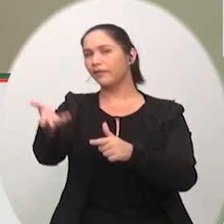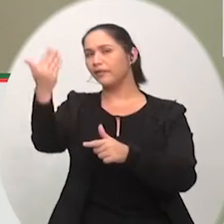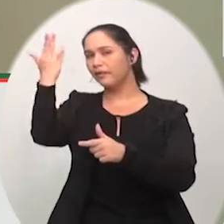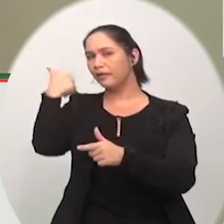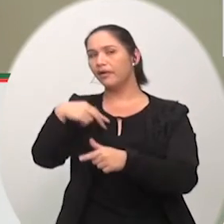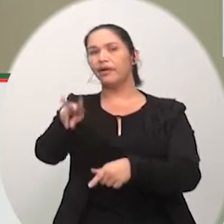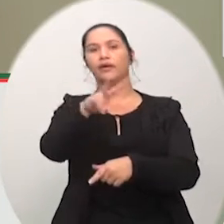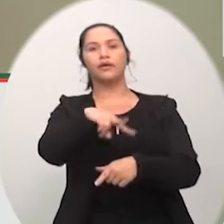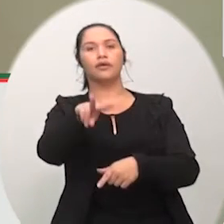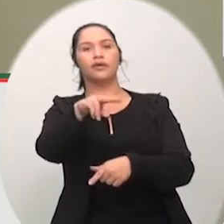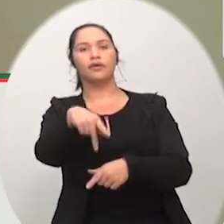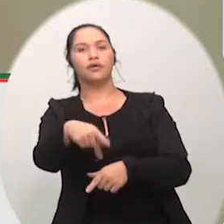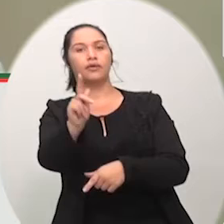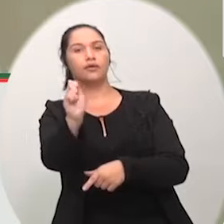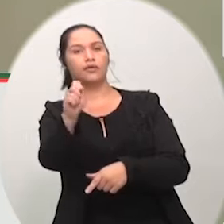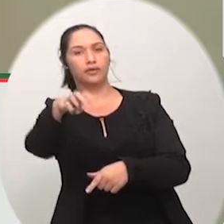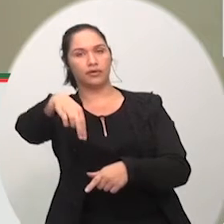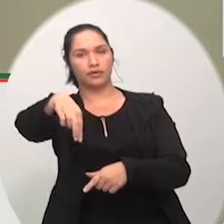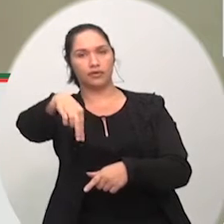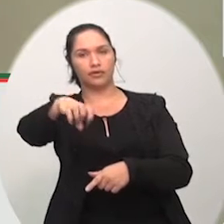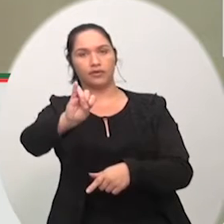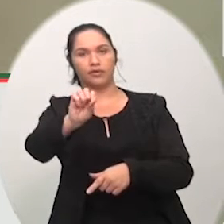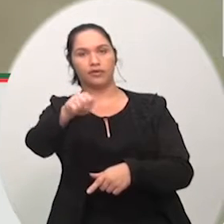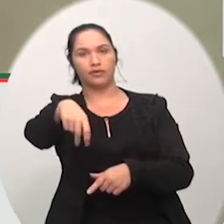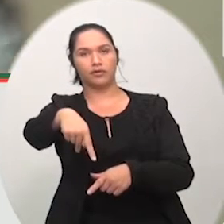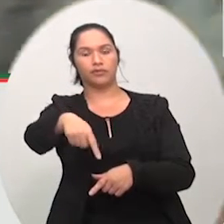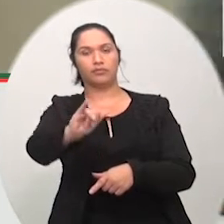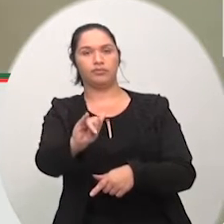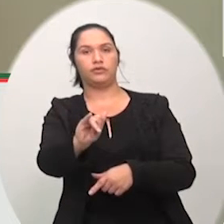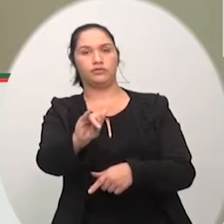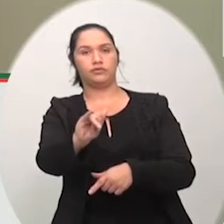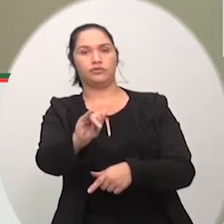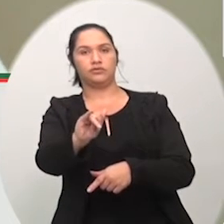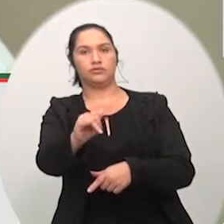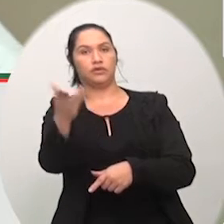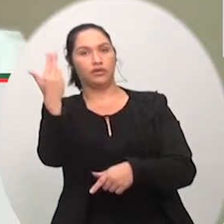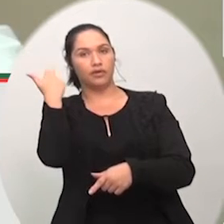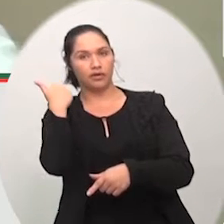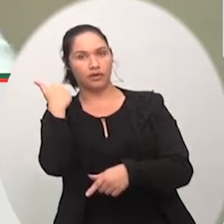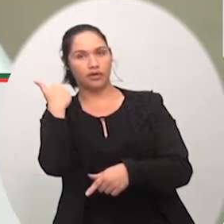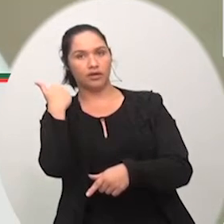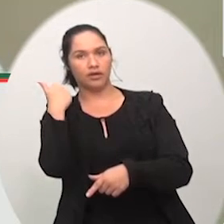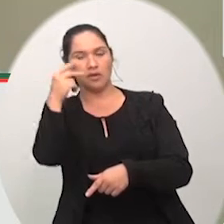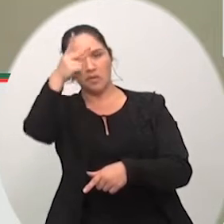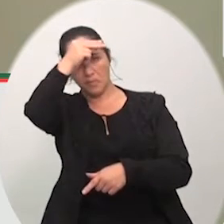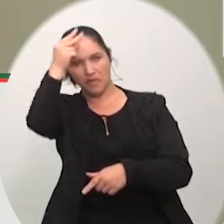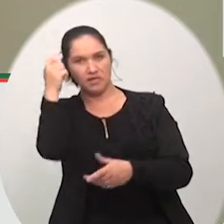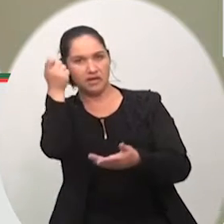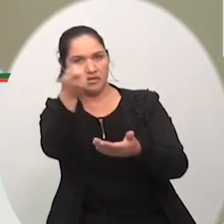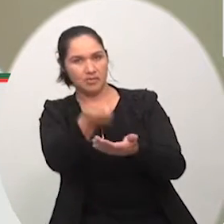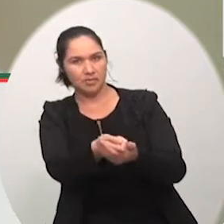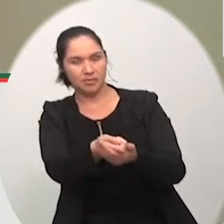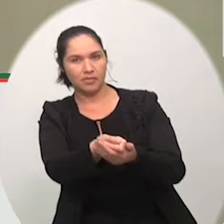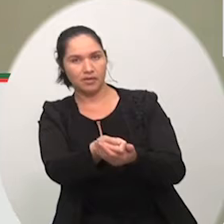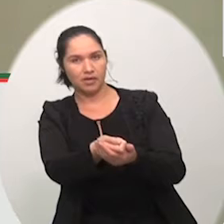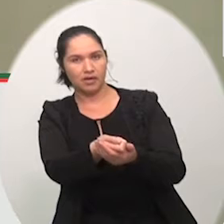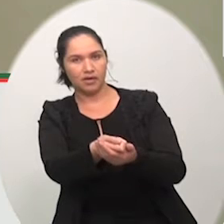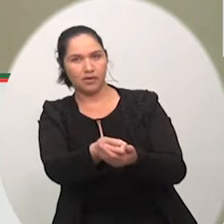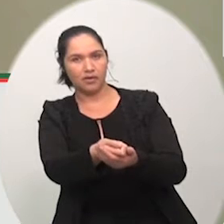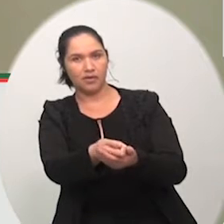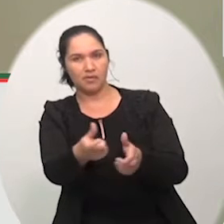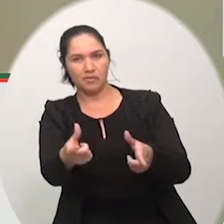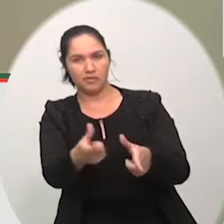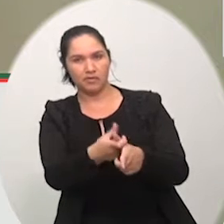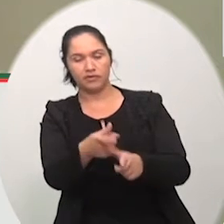vereador Camis, só para deixar registrado, na época, não foi o prefeito que pagou as contas com referência às críticas que nós